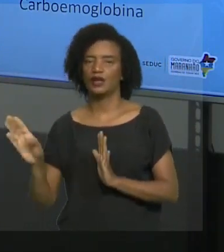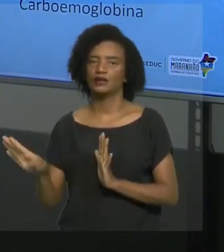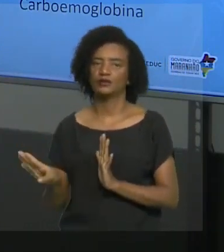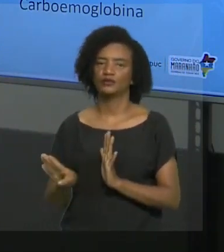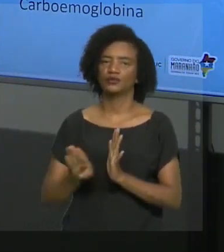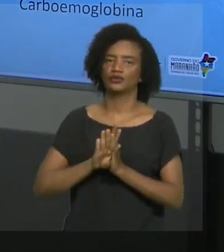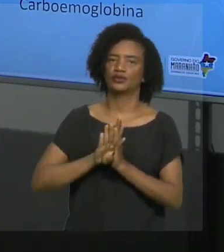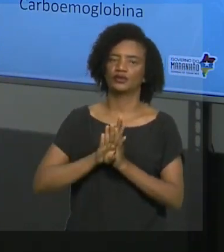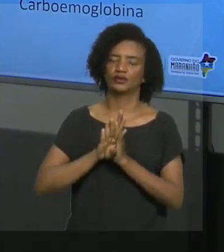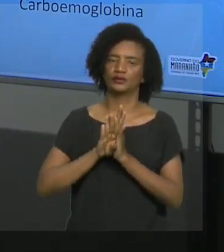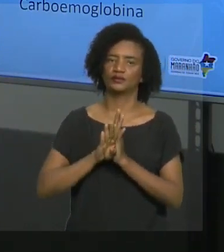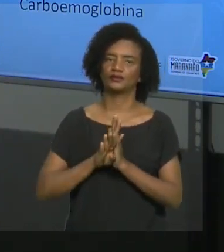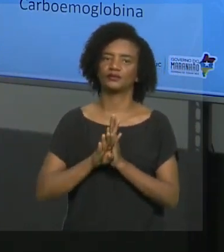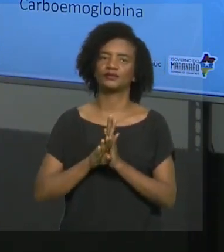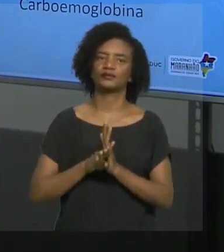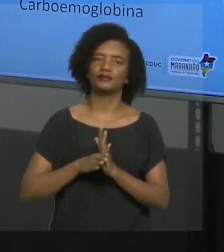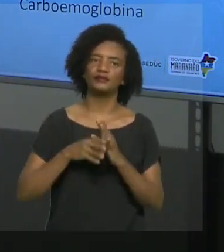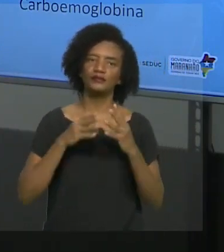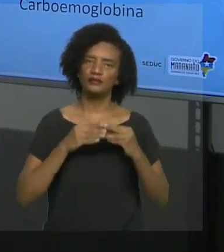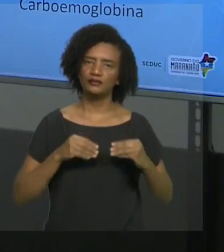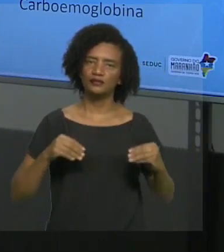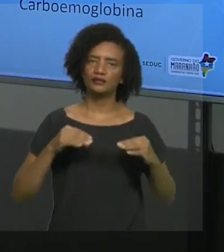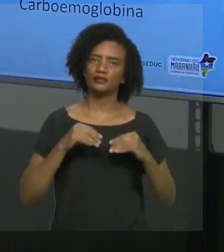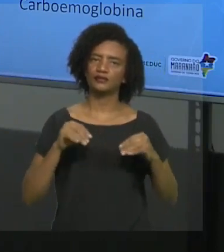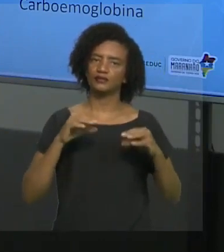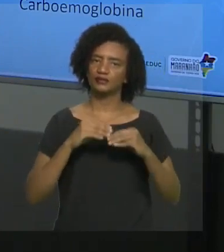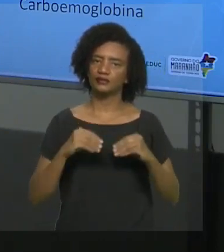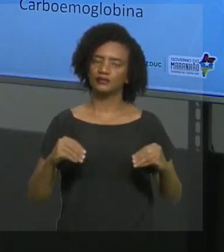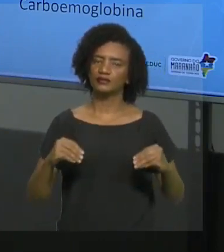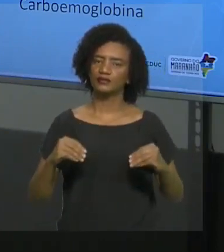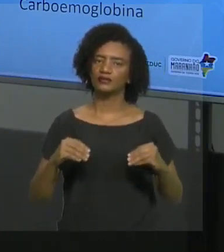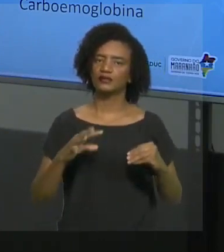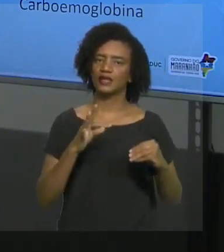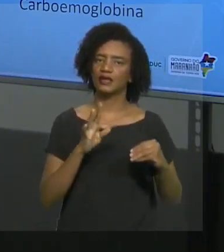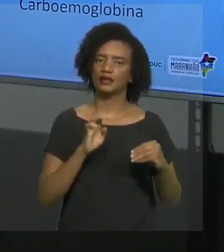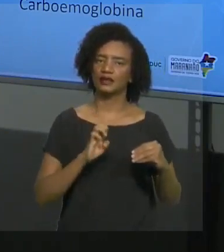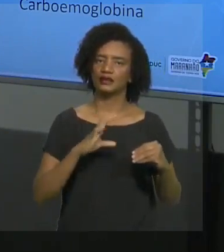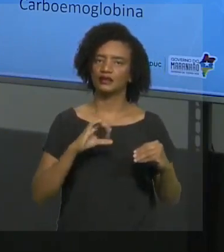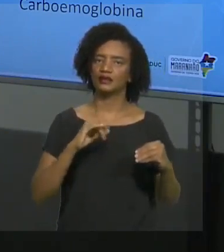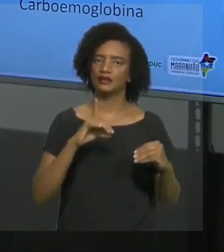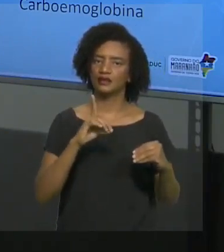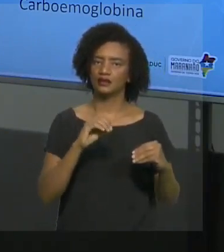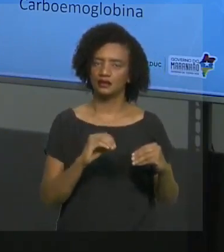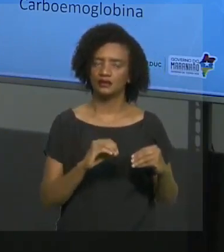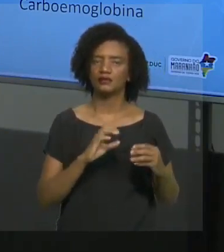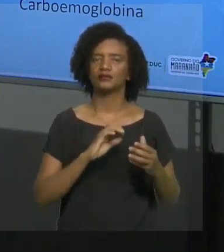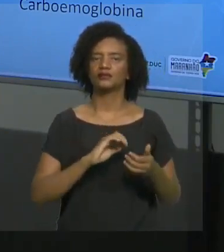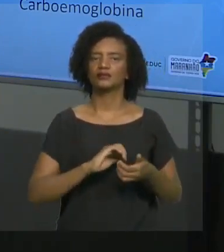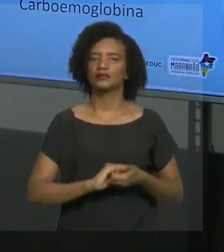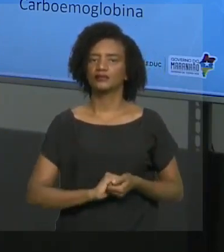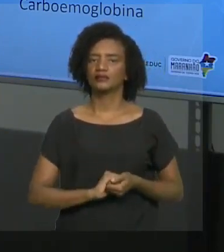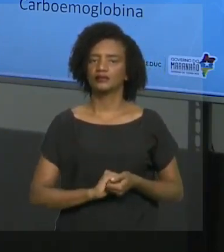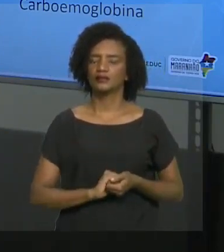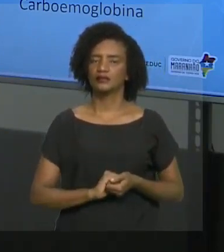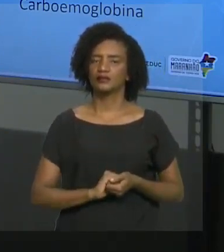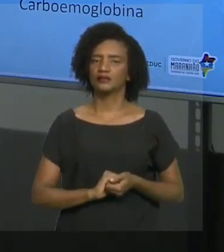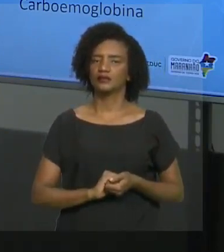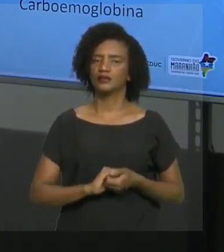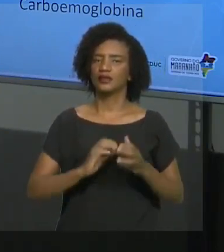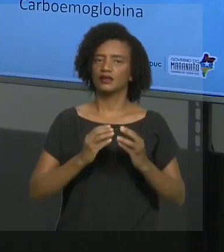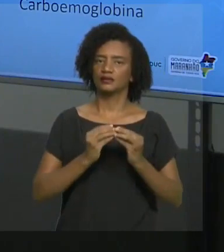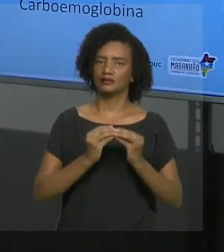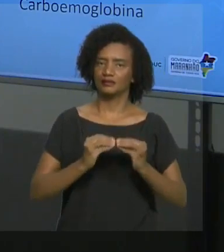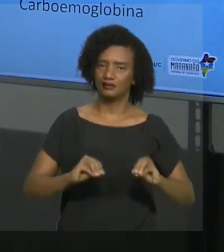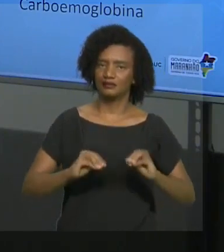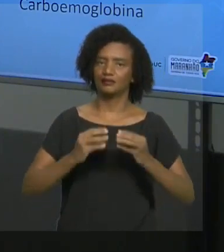o complexo oxiemoglobina foi formado aqui nos alvéolos. Quando chega aqui nos tecidos, essa oxiemoglobina se desfaz